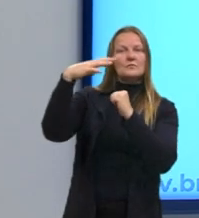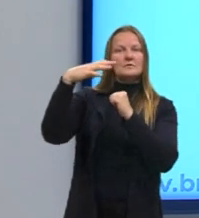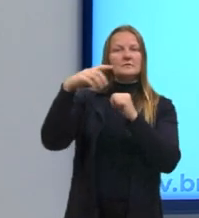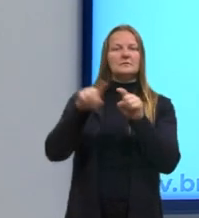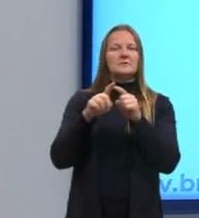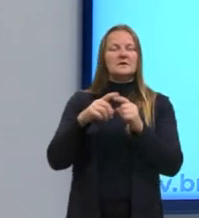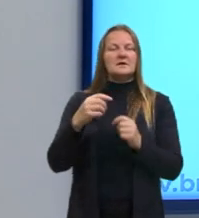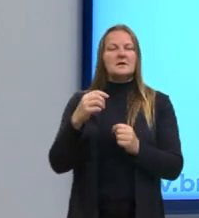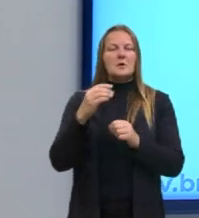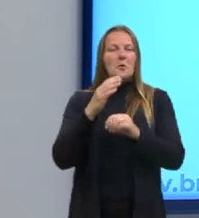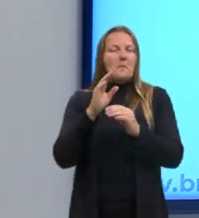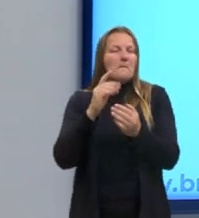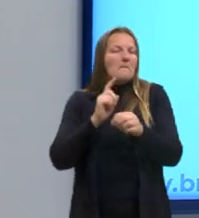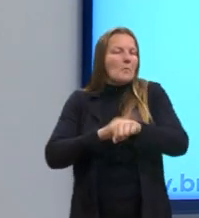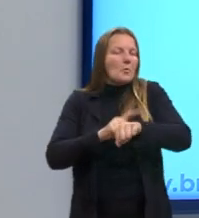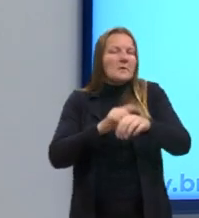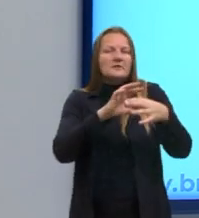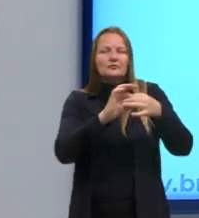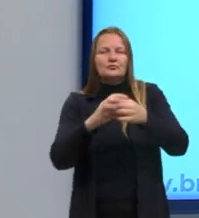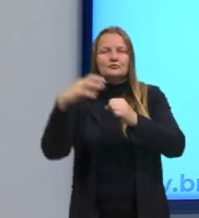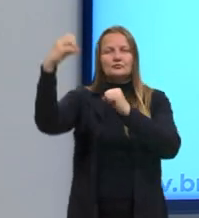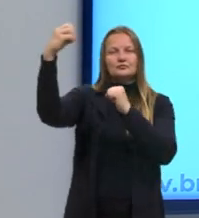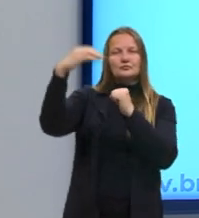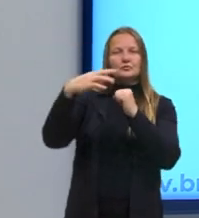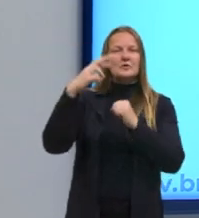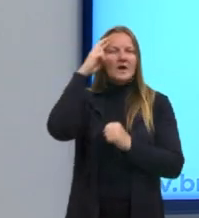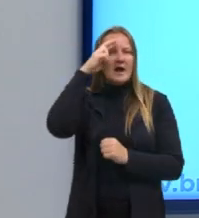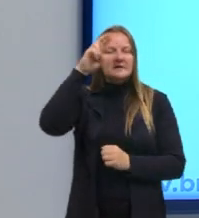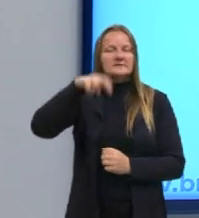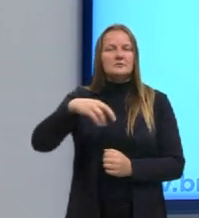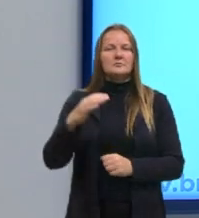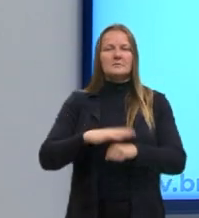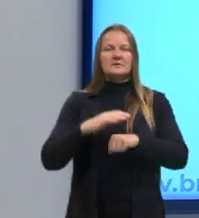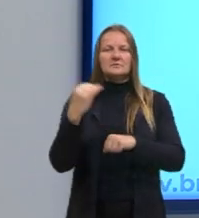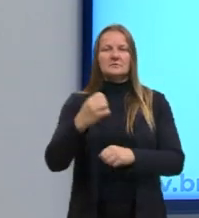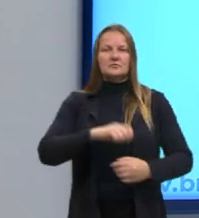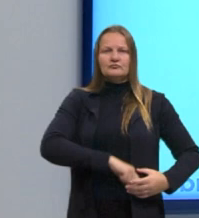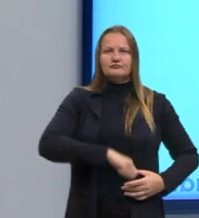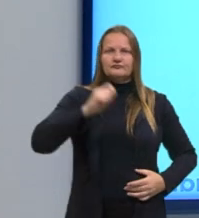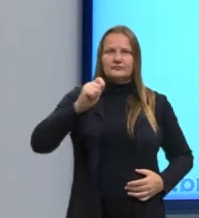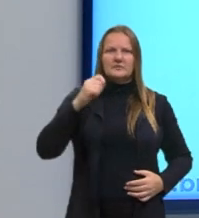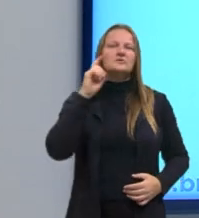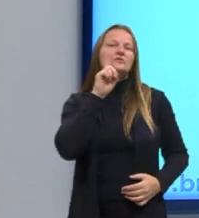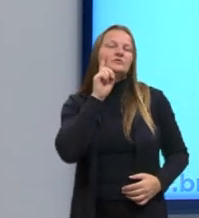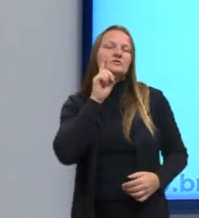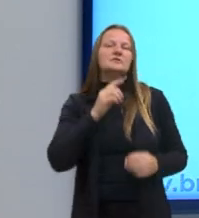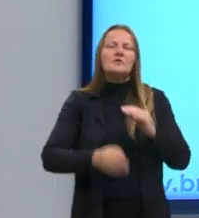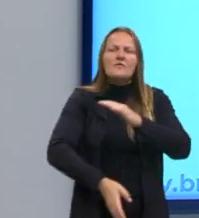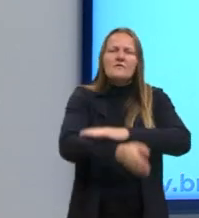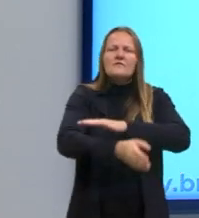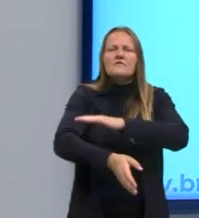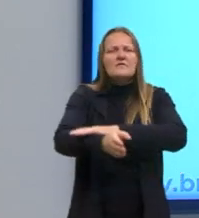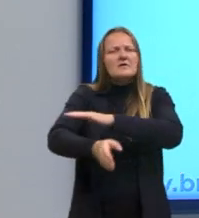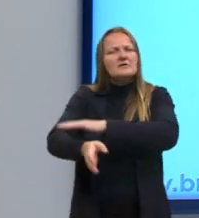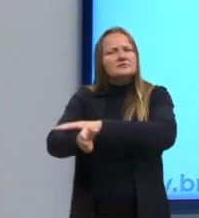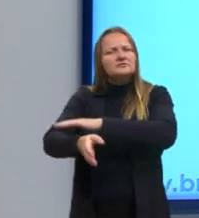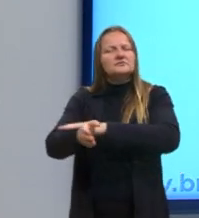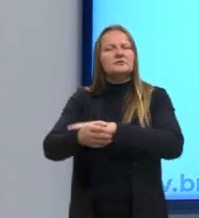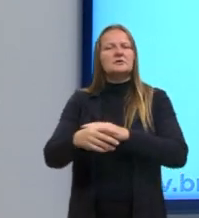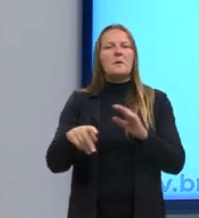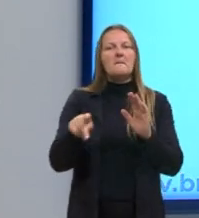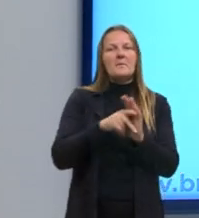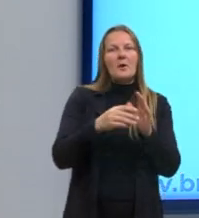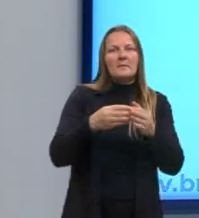das Luzes, o período das luzes, agora se resolve pela razão, independência dos Estados Unidos, as viagens em função da tomada de